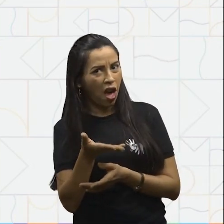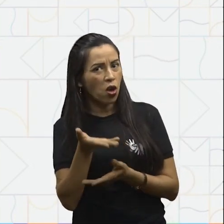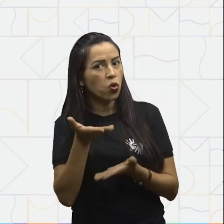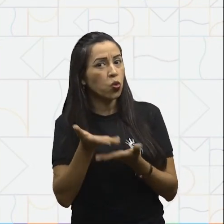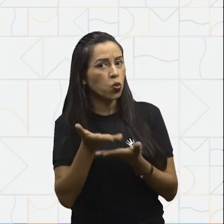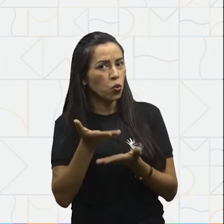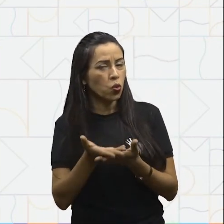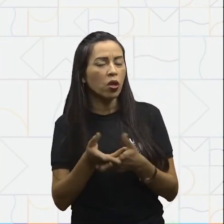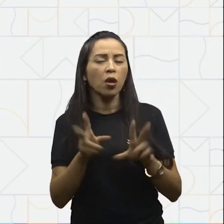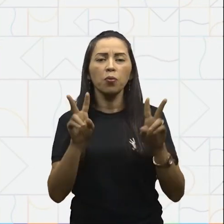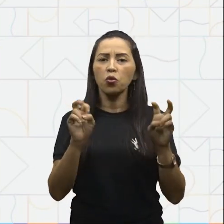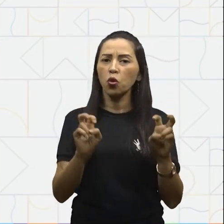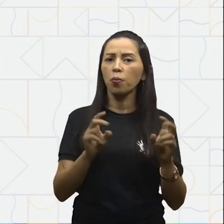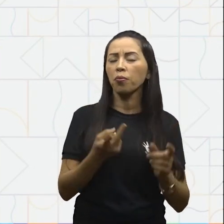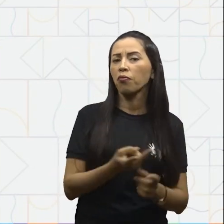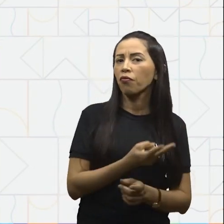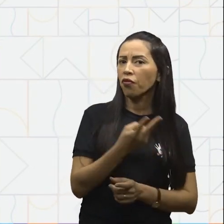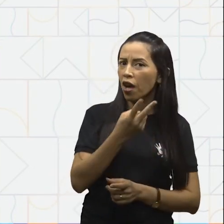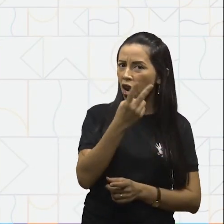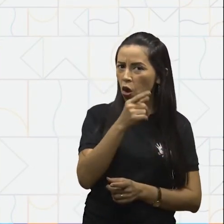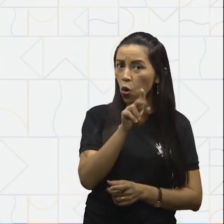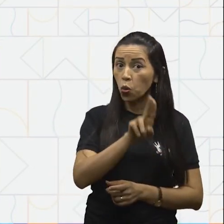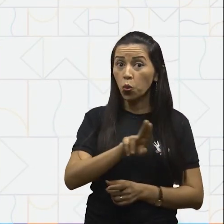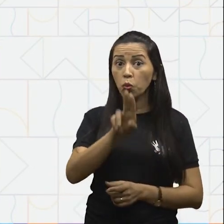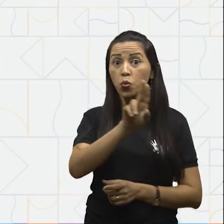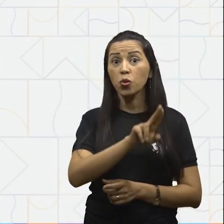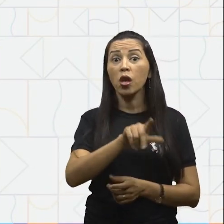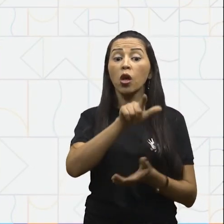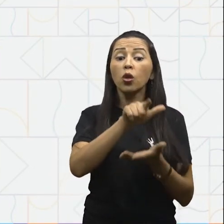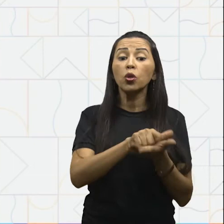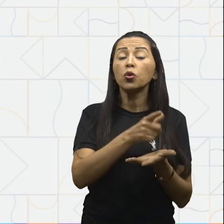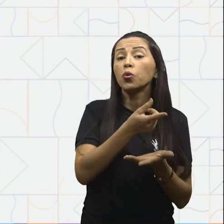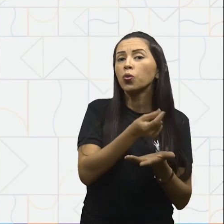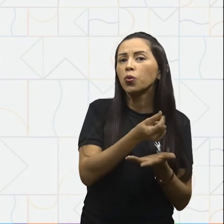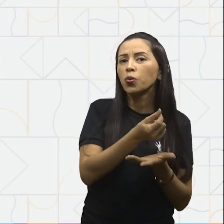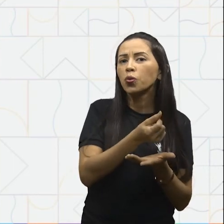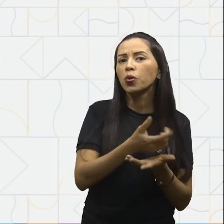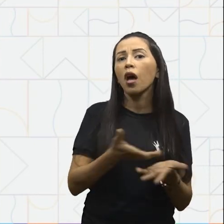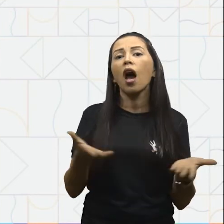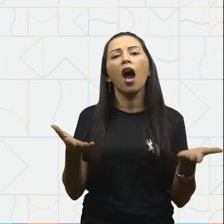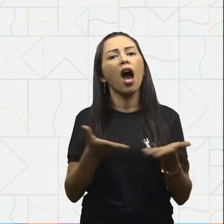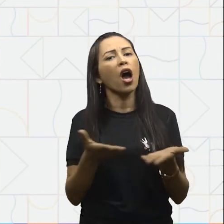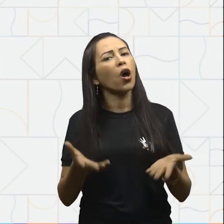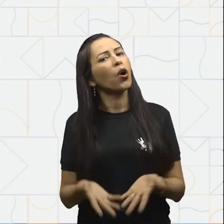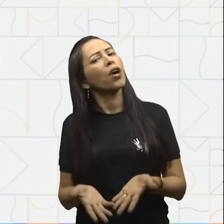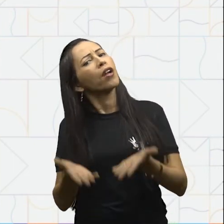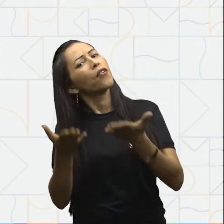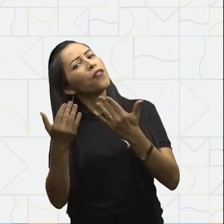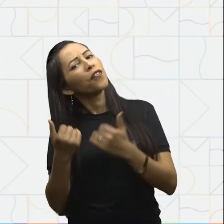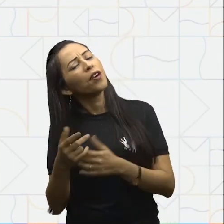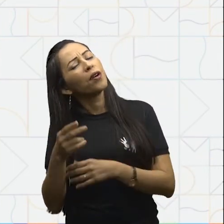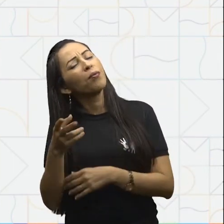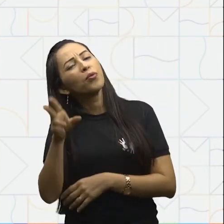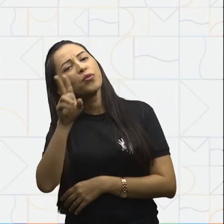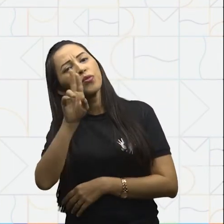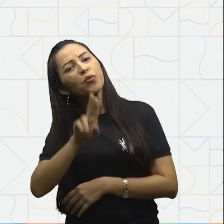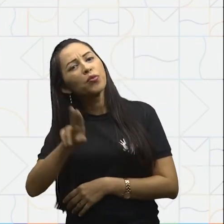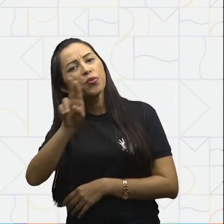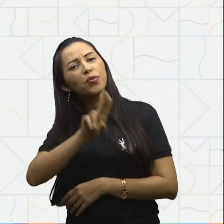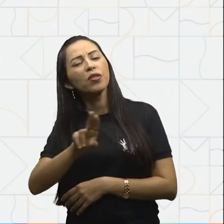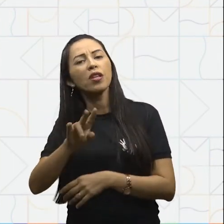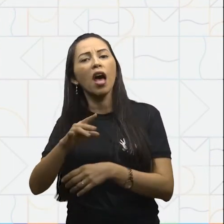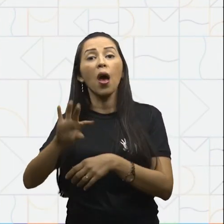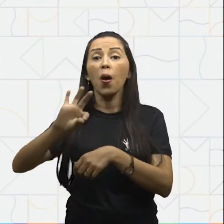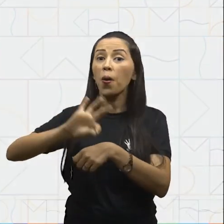equivalência de valores usando as cédulas. que tal agora usarmos as moedas?